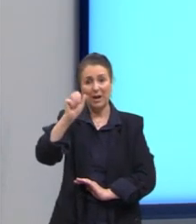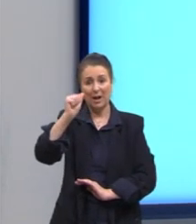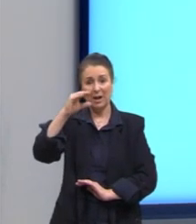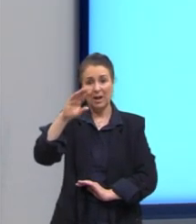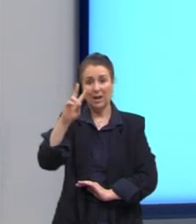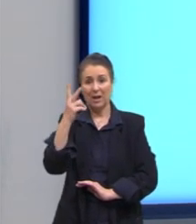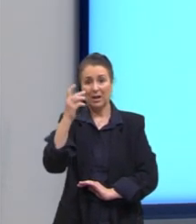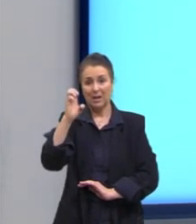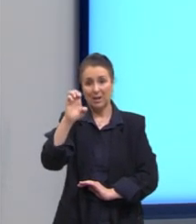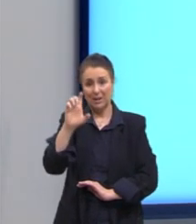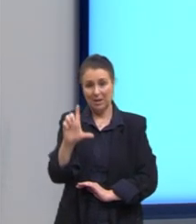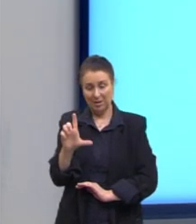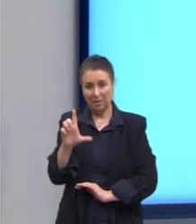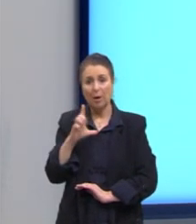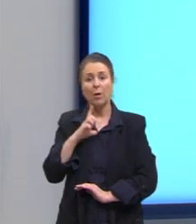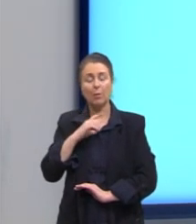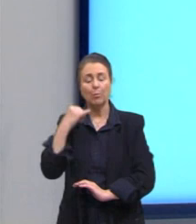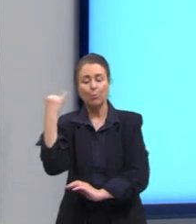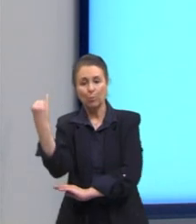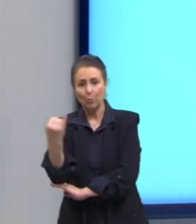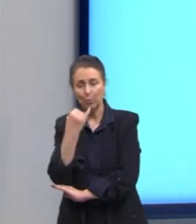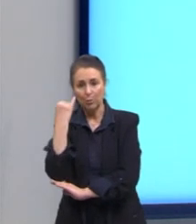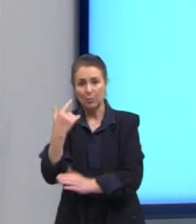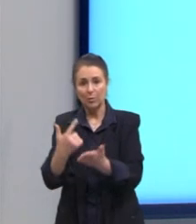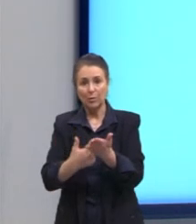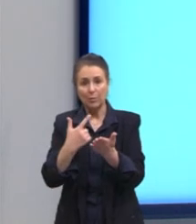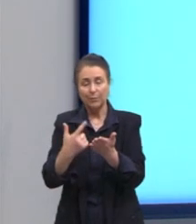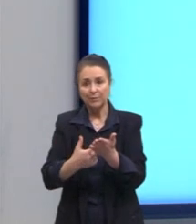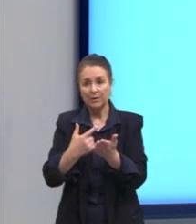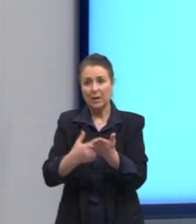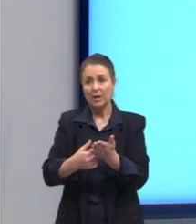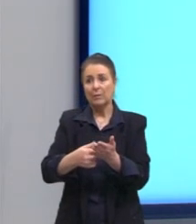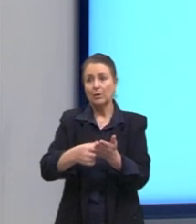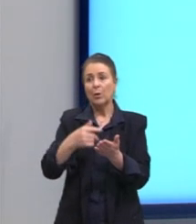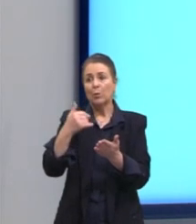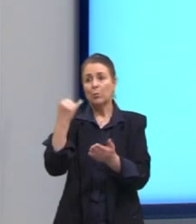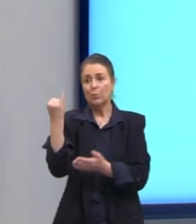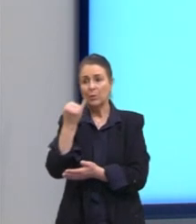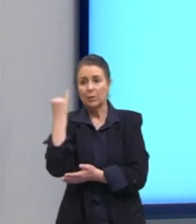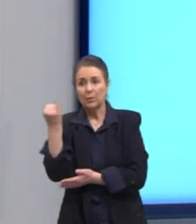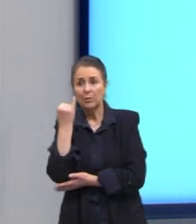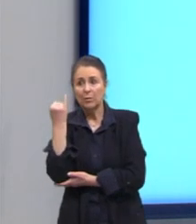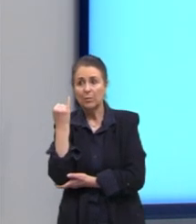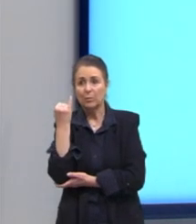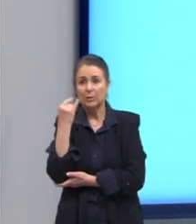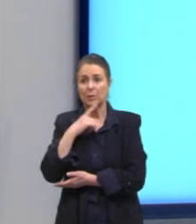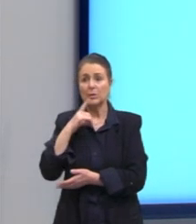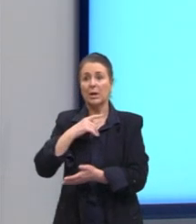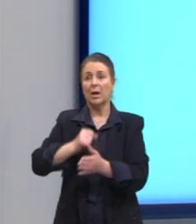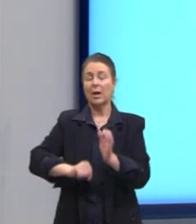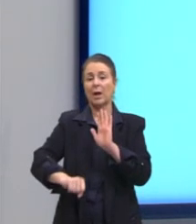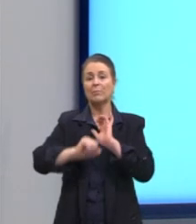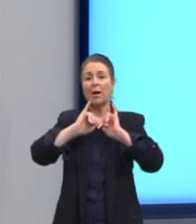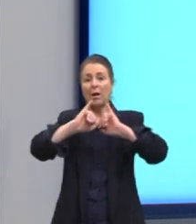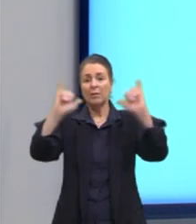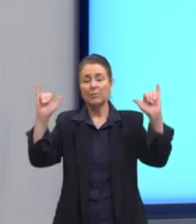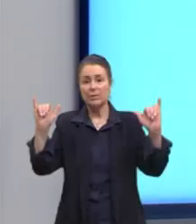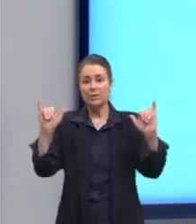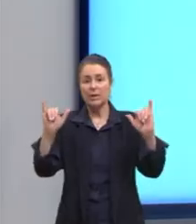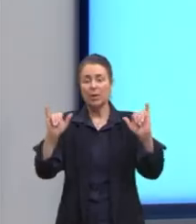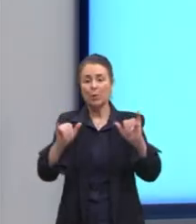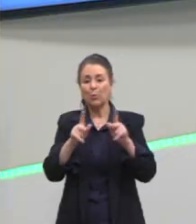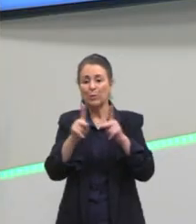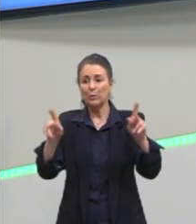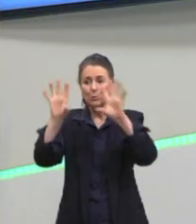destaco ela. E ela escreve, né, um livro chamado O 15, no qual ela relata as questões, né, dessa seca, que é lá de 1915, e